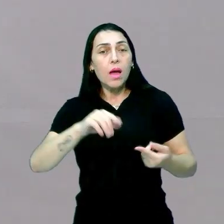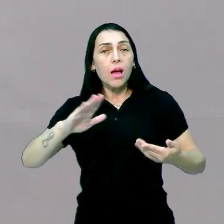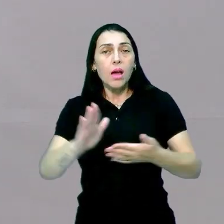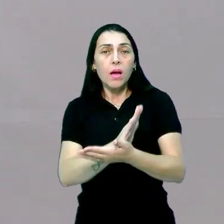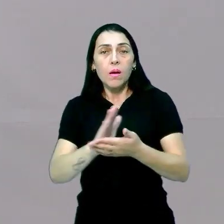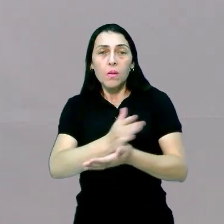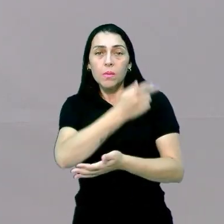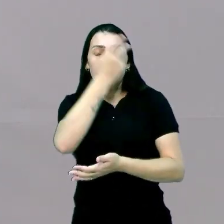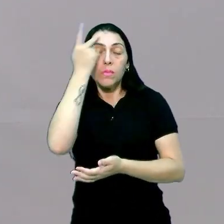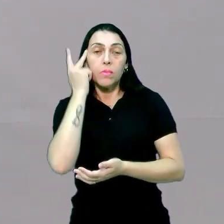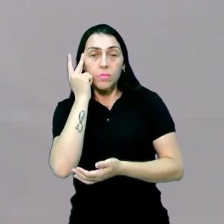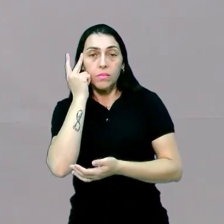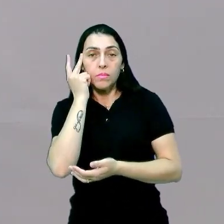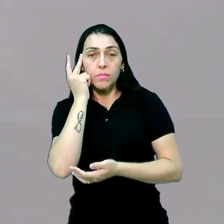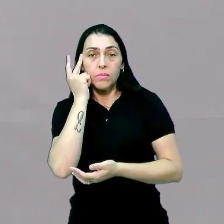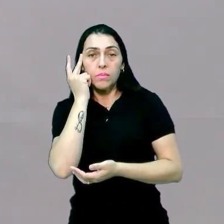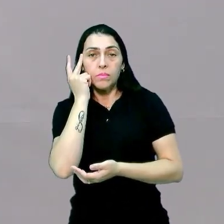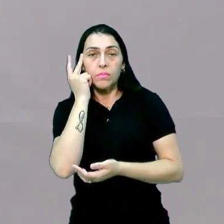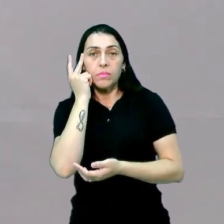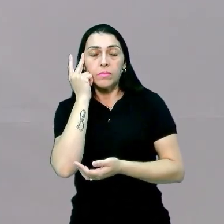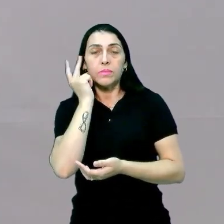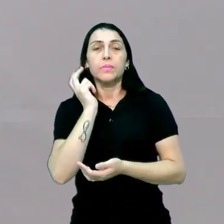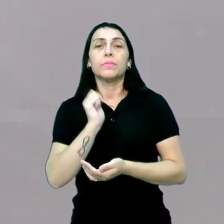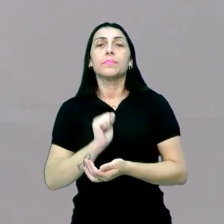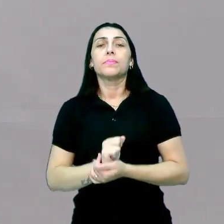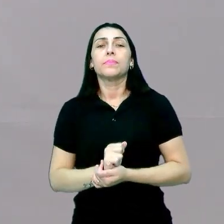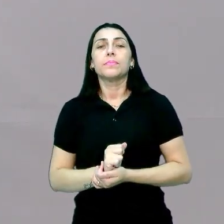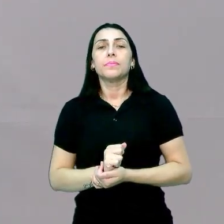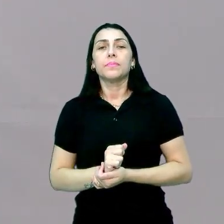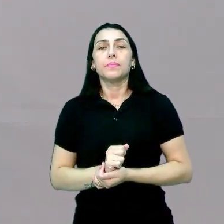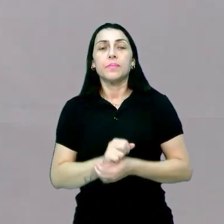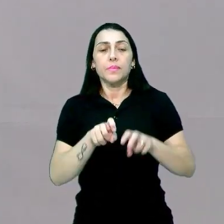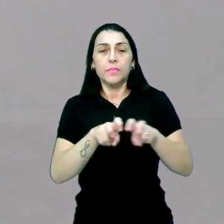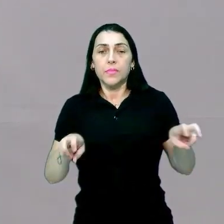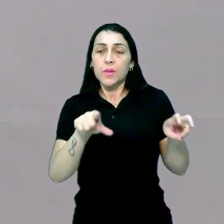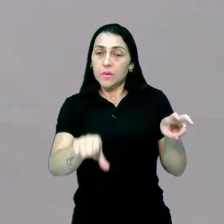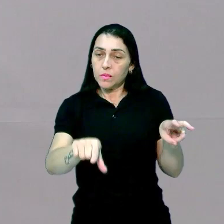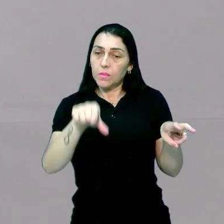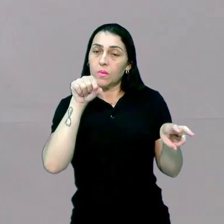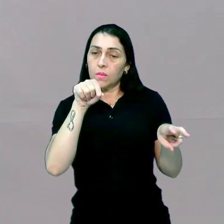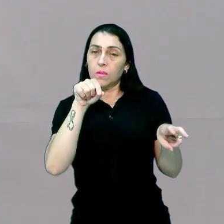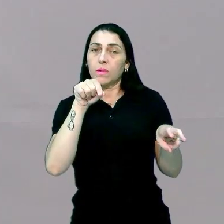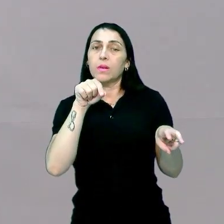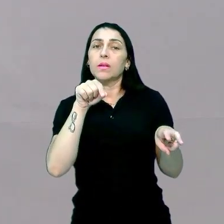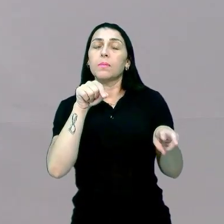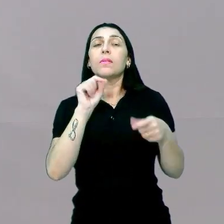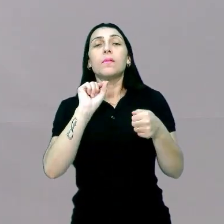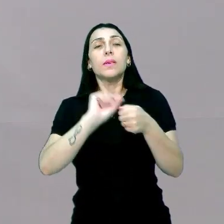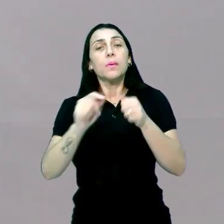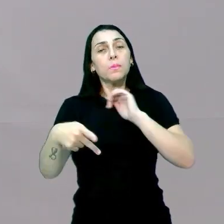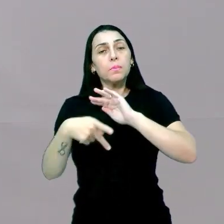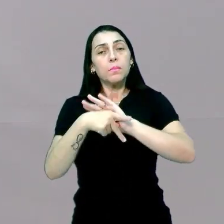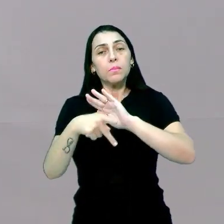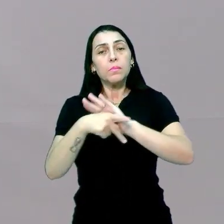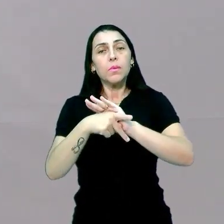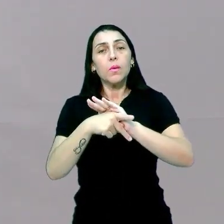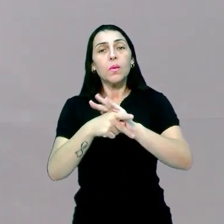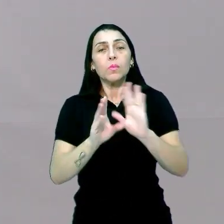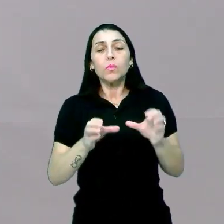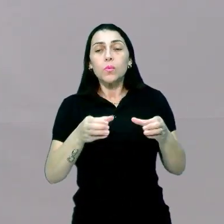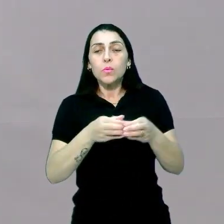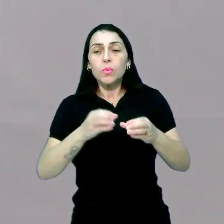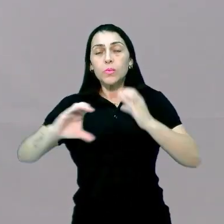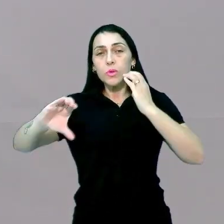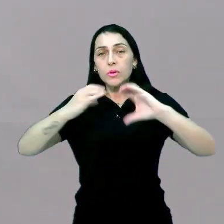pessoa, no caso ali, os jurados, possam escolher essa pessoa para fazer parte do seu time de